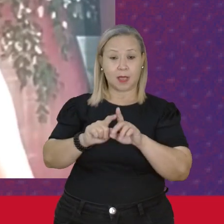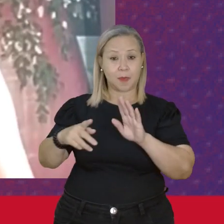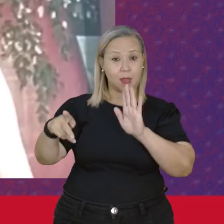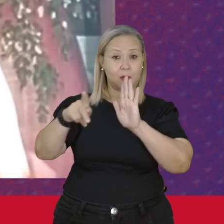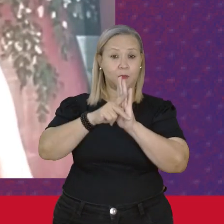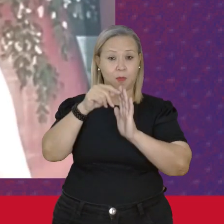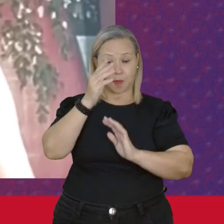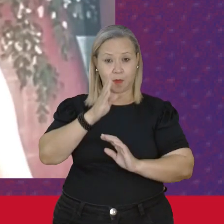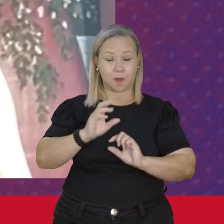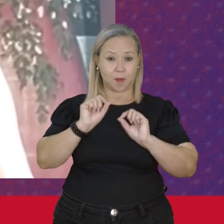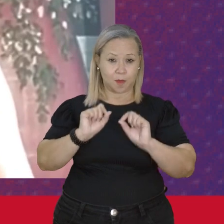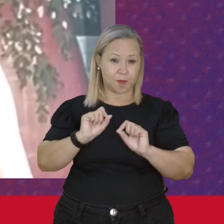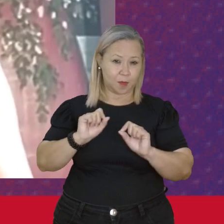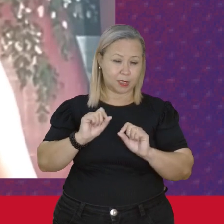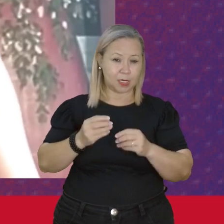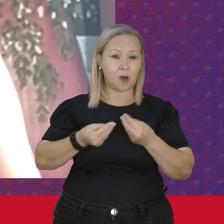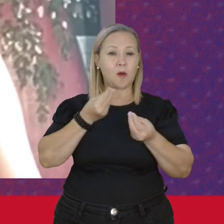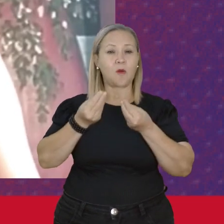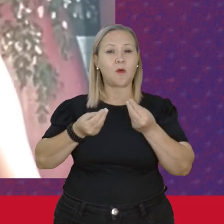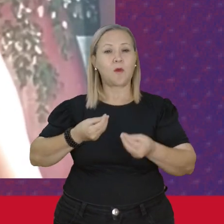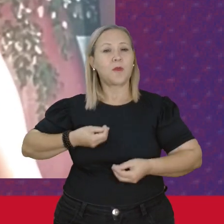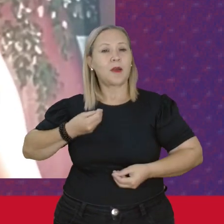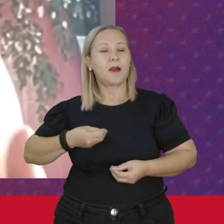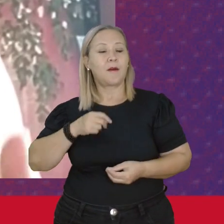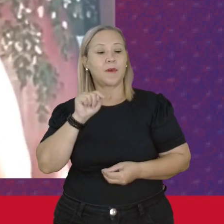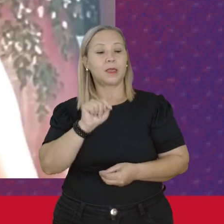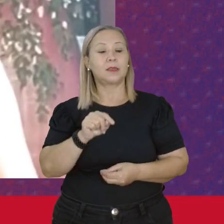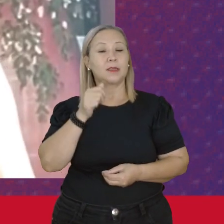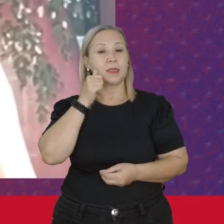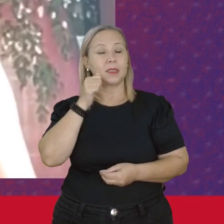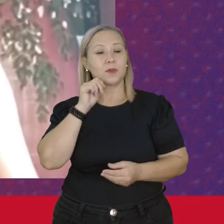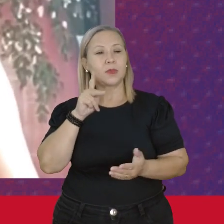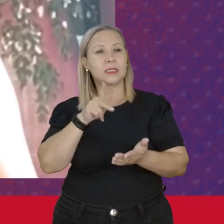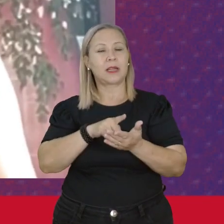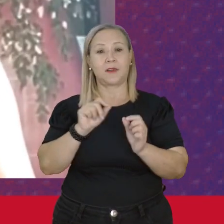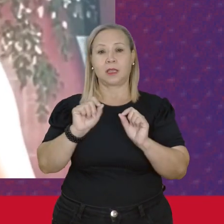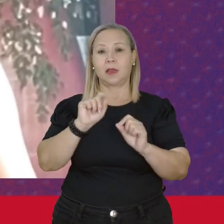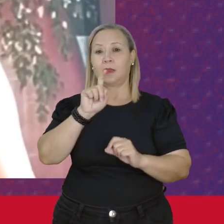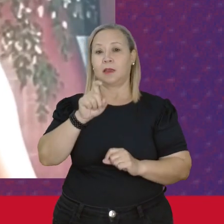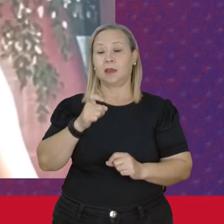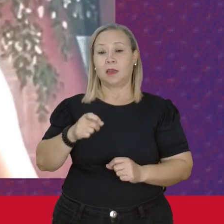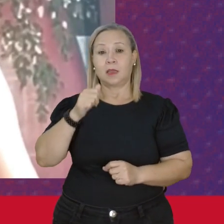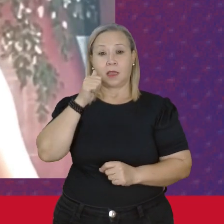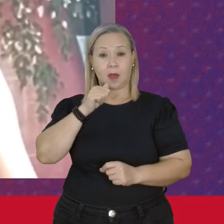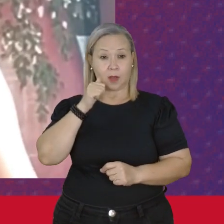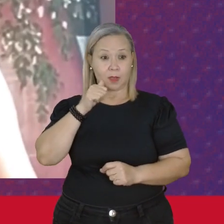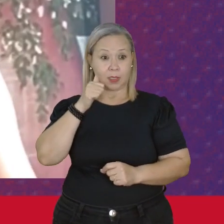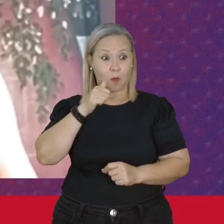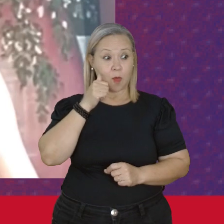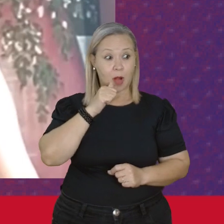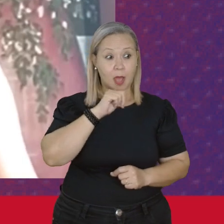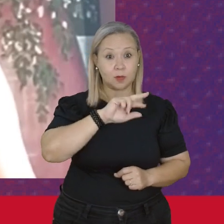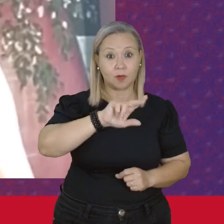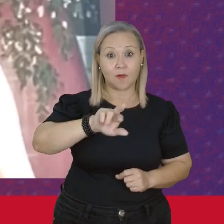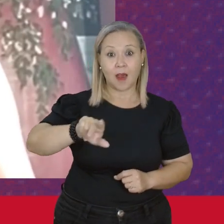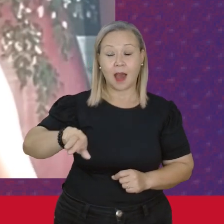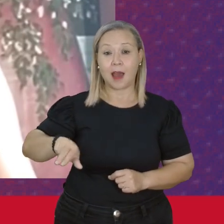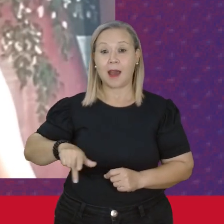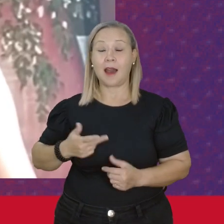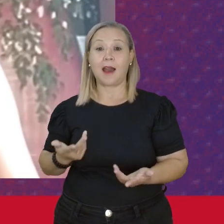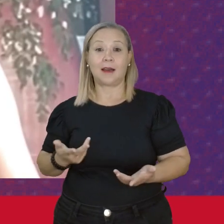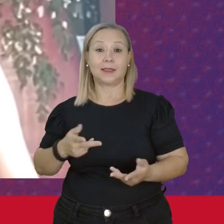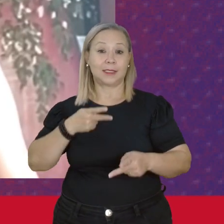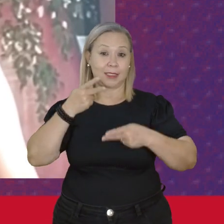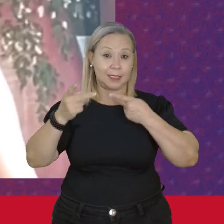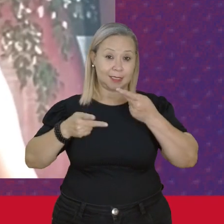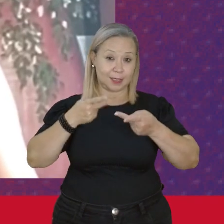Como é que Como é que é a vida dessa mulher Que na verdade não é mulher São mulheres indígenas Estamos falando de mais de